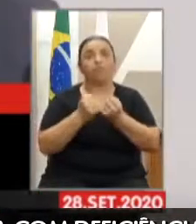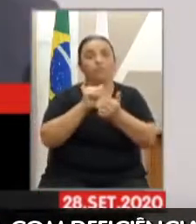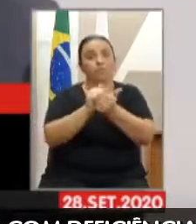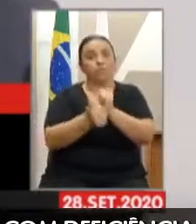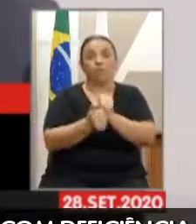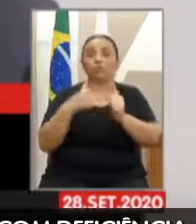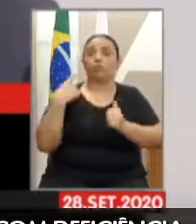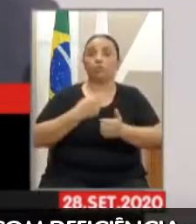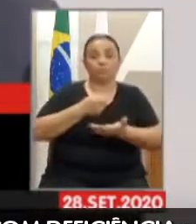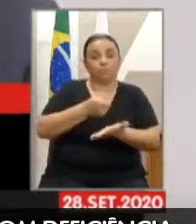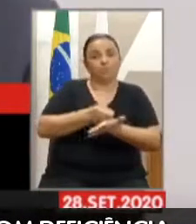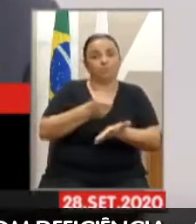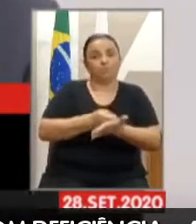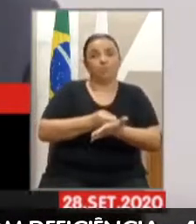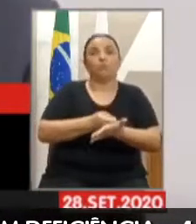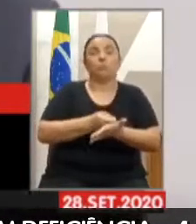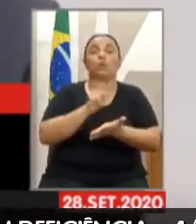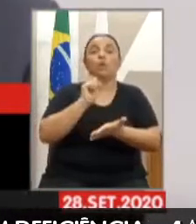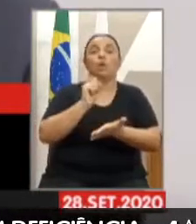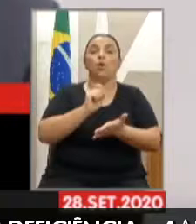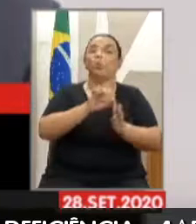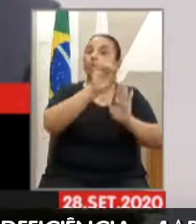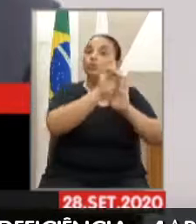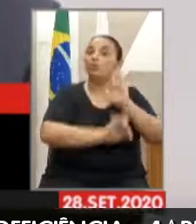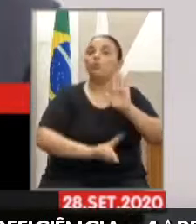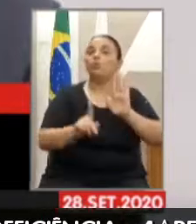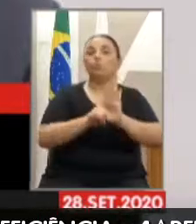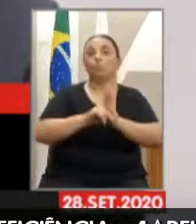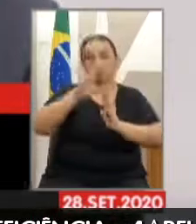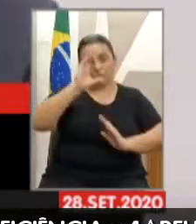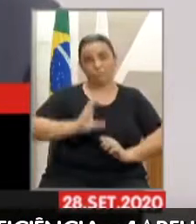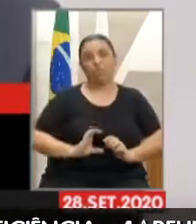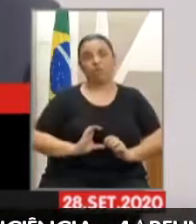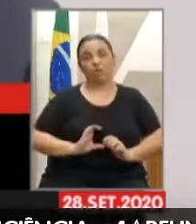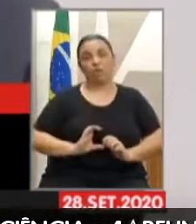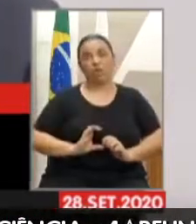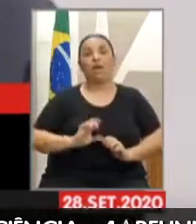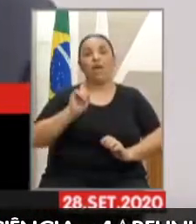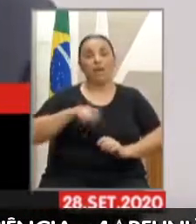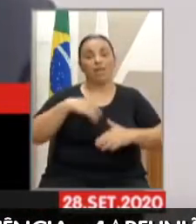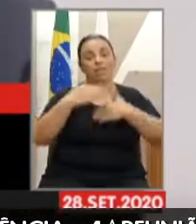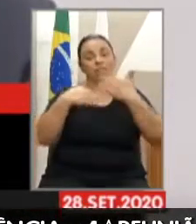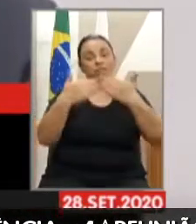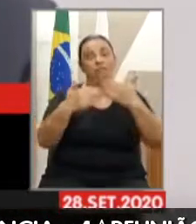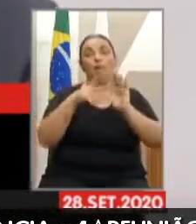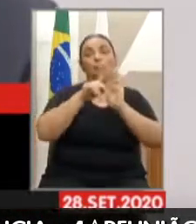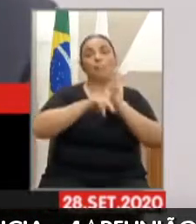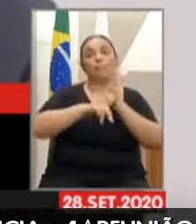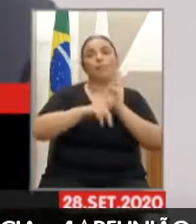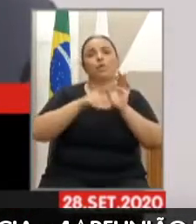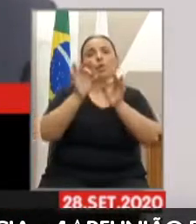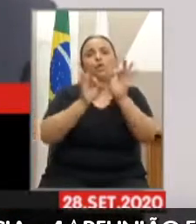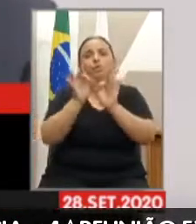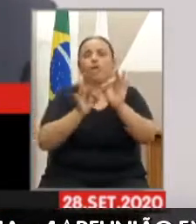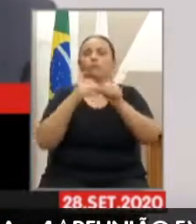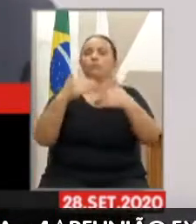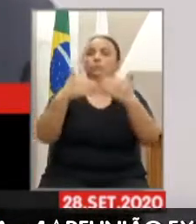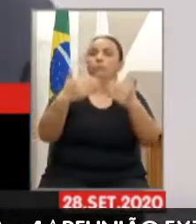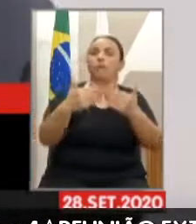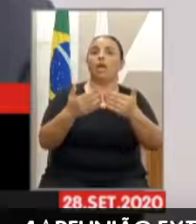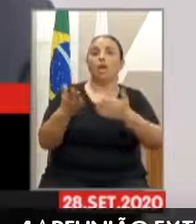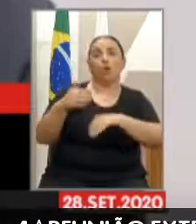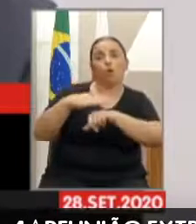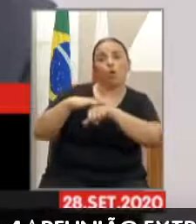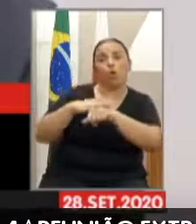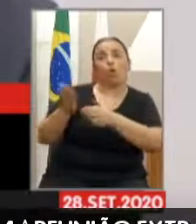do cidadão. É cobrança, é colocar na mesa, é desenvolver projetos, é conversar, é ouvir associações de